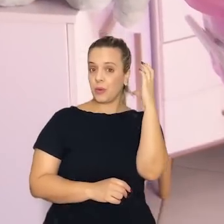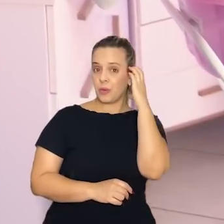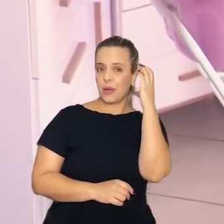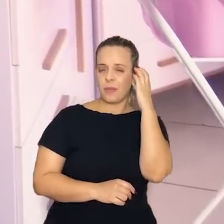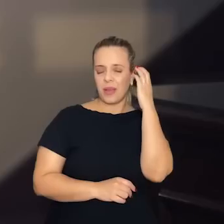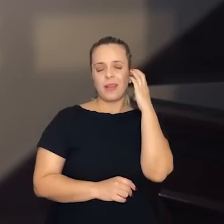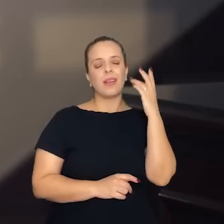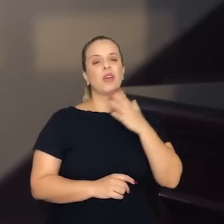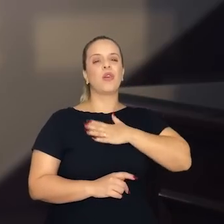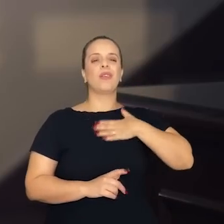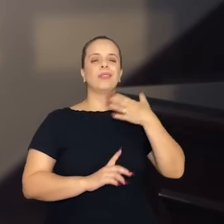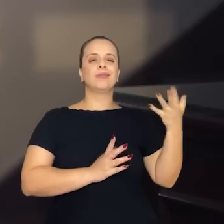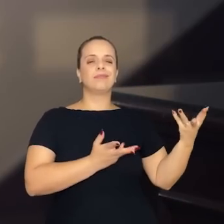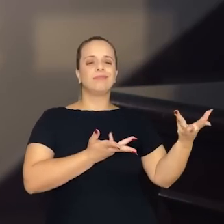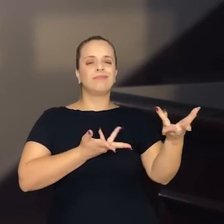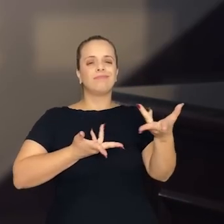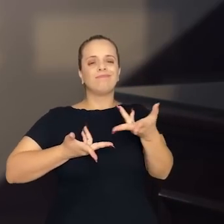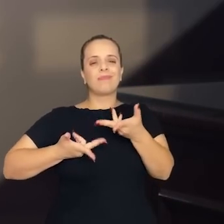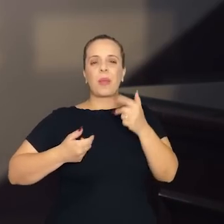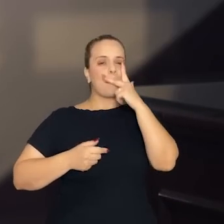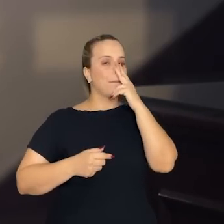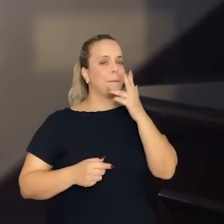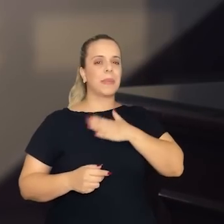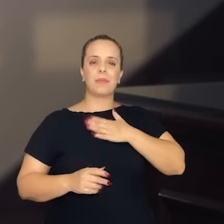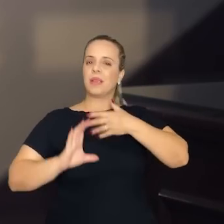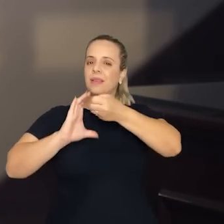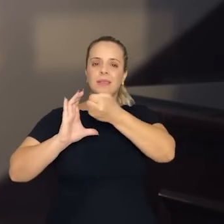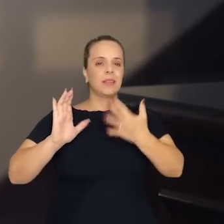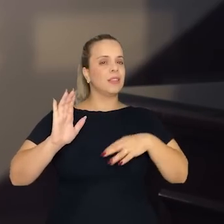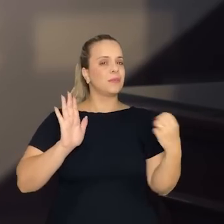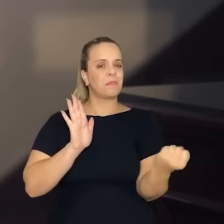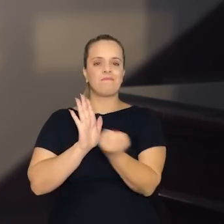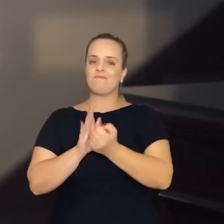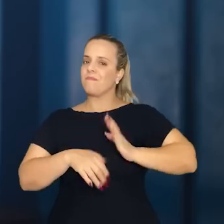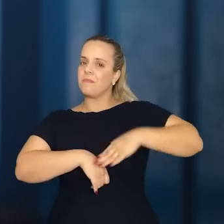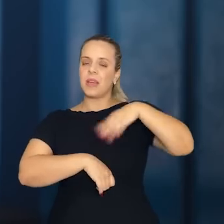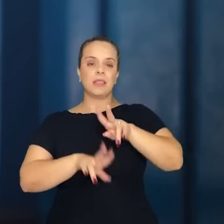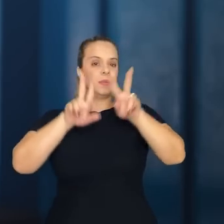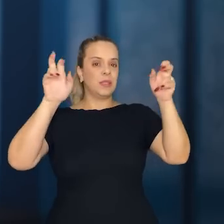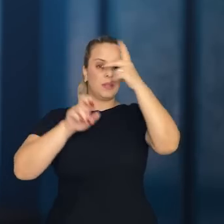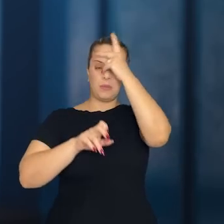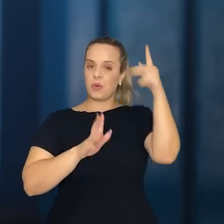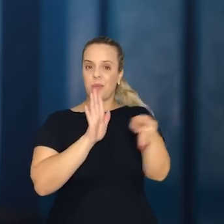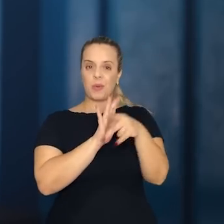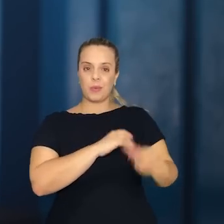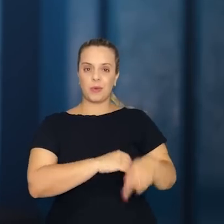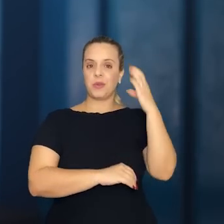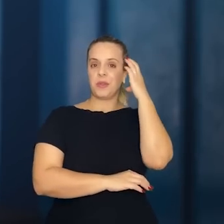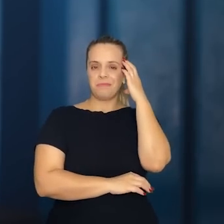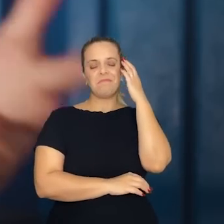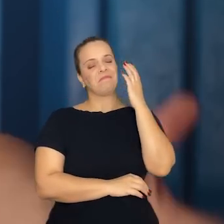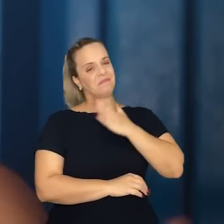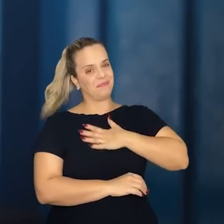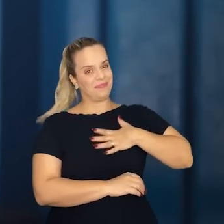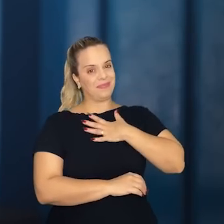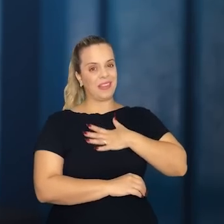hospitaleiro. Para mim, é a característica mais importante, mais marcante do Cuiabá. A gente tinha o prazer de